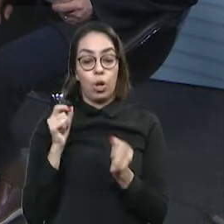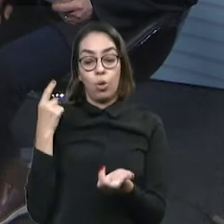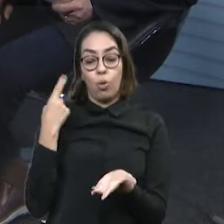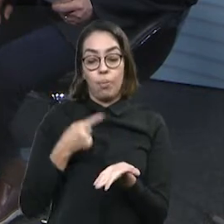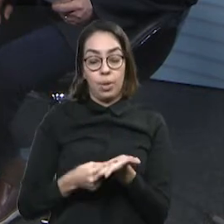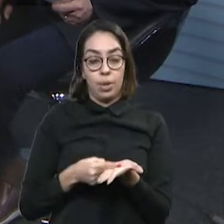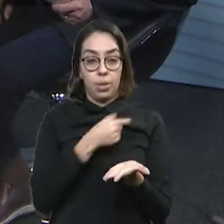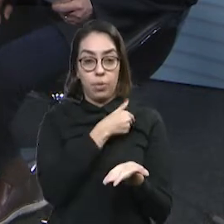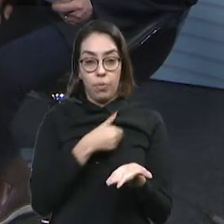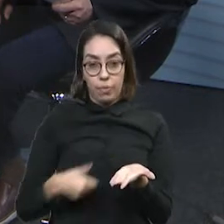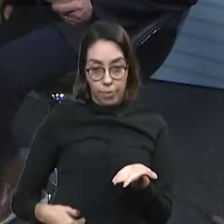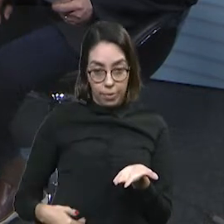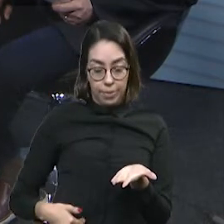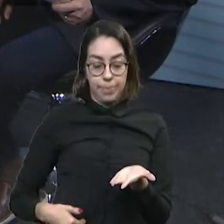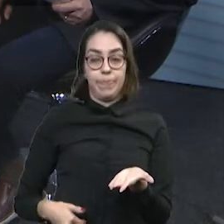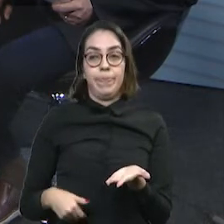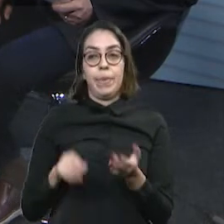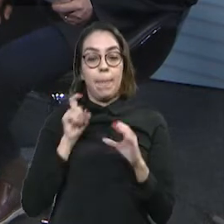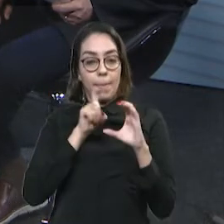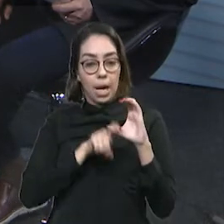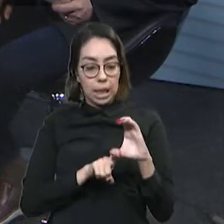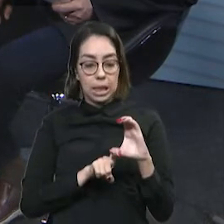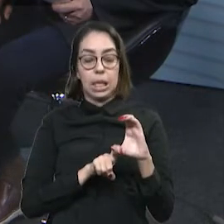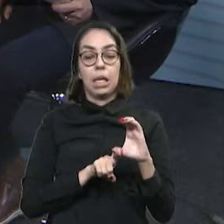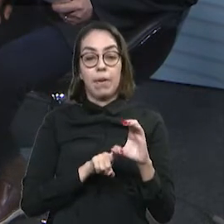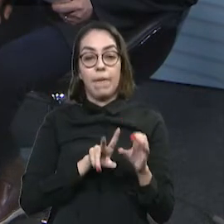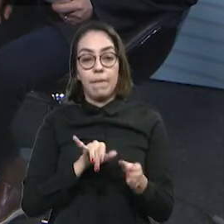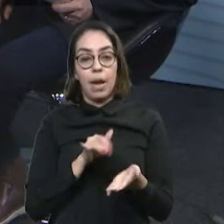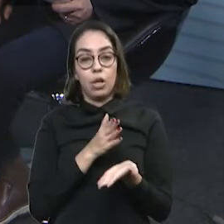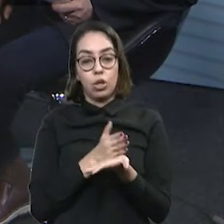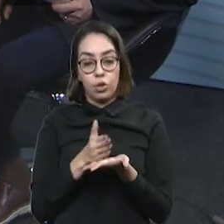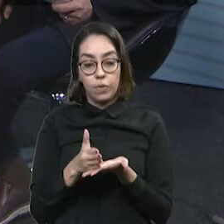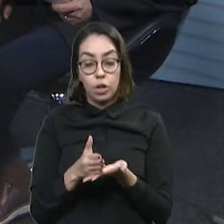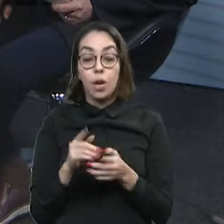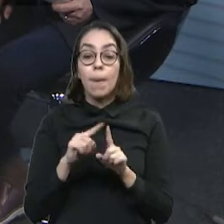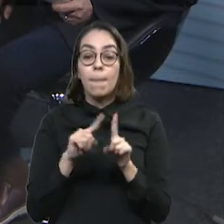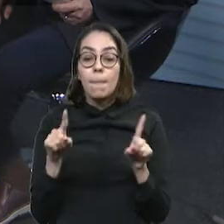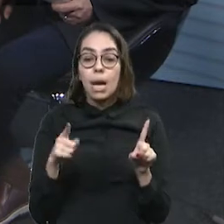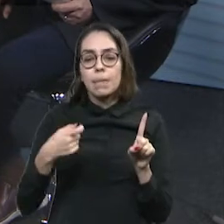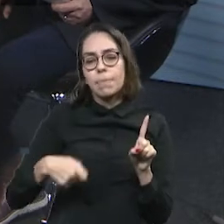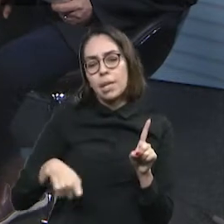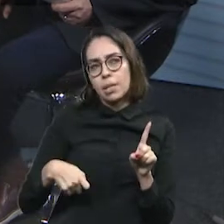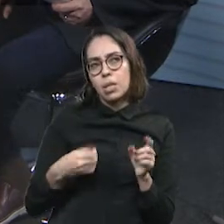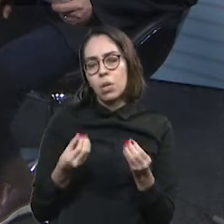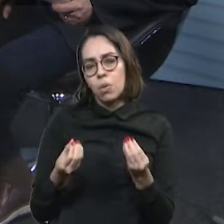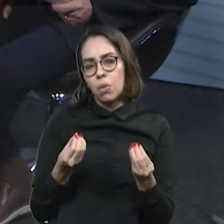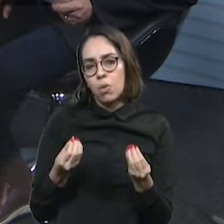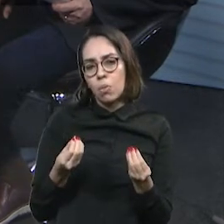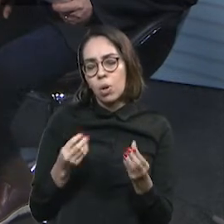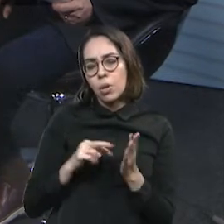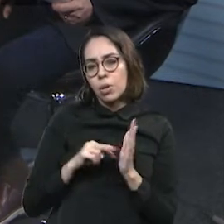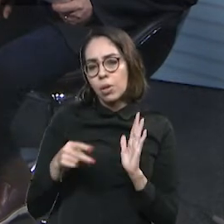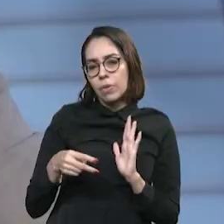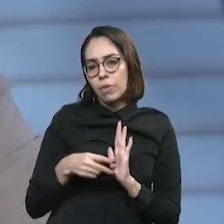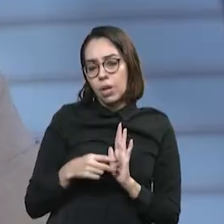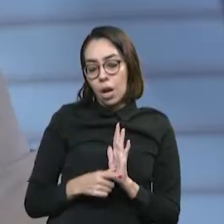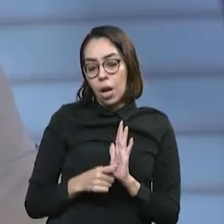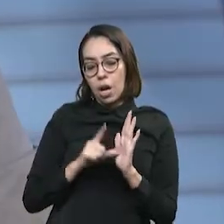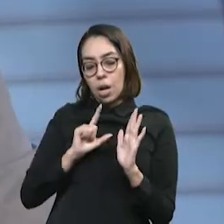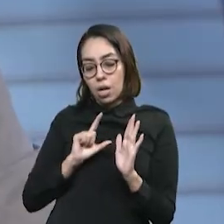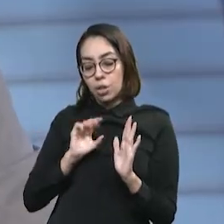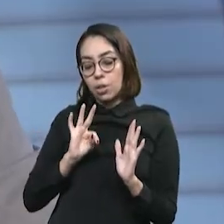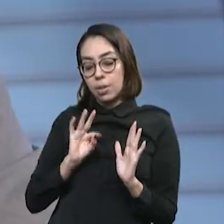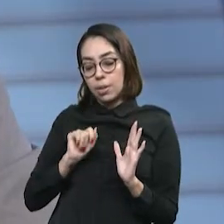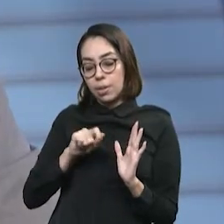quantidade de parcelas e dá uma... e cobra um pedágio inicialmente, né? Como assim, um pedágio? Ele cobra um valor chamado de